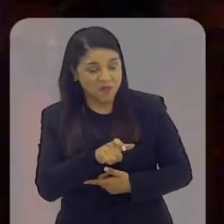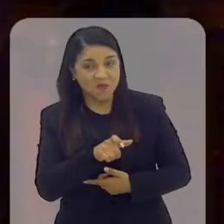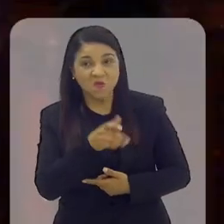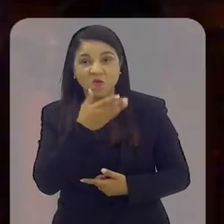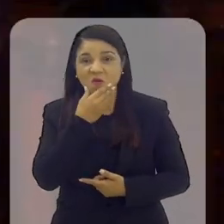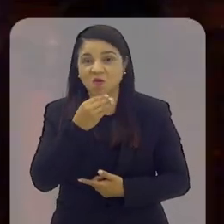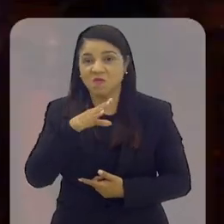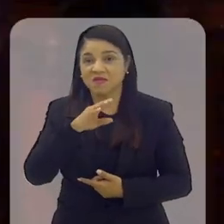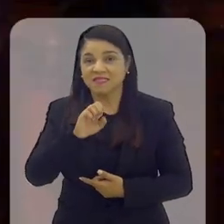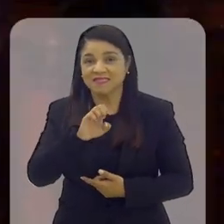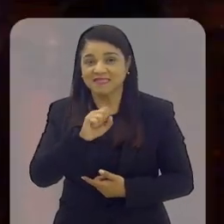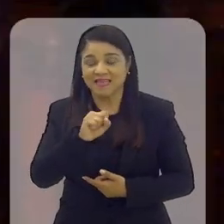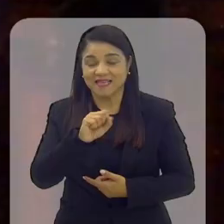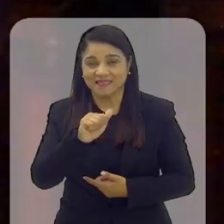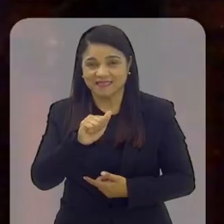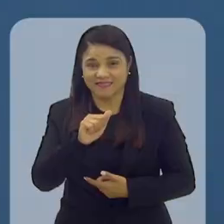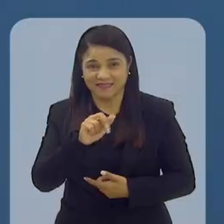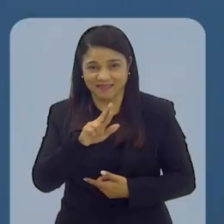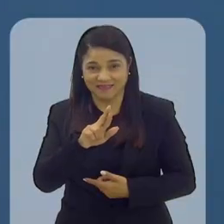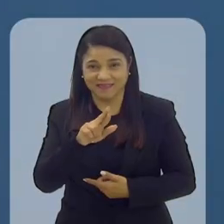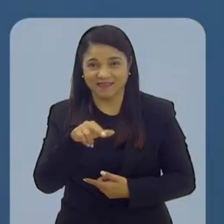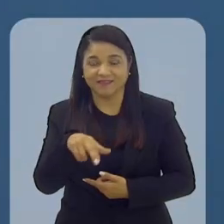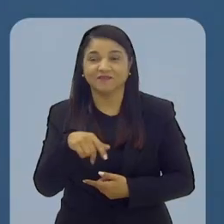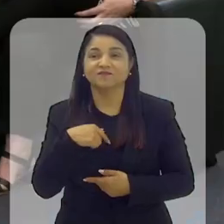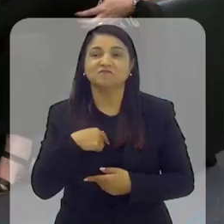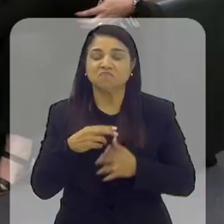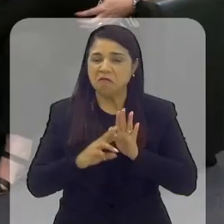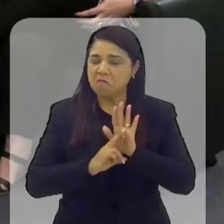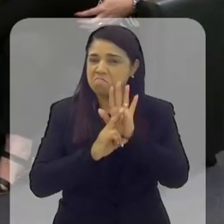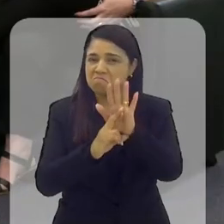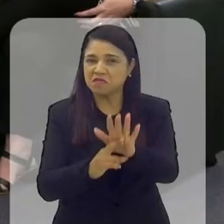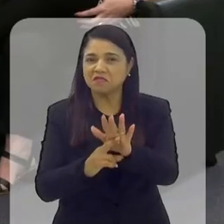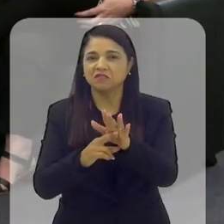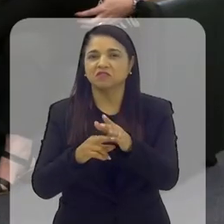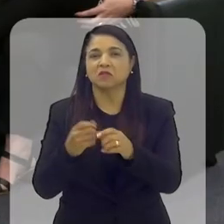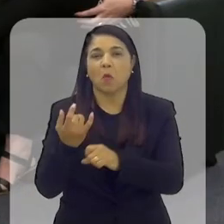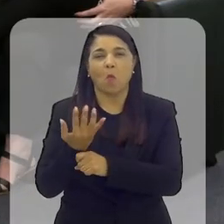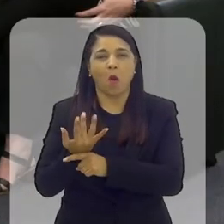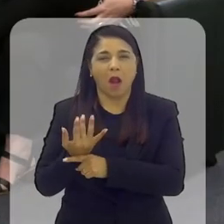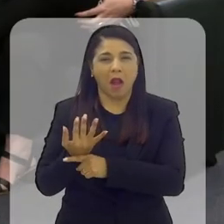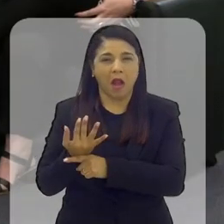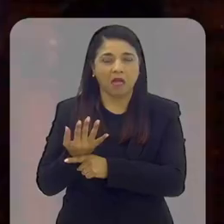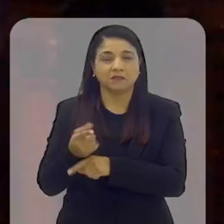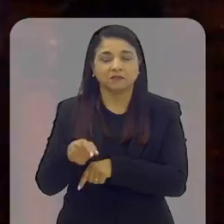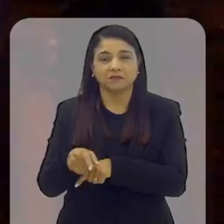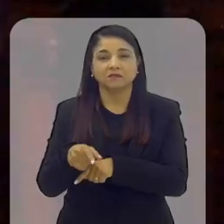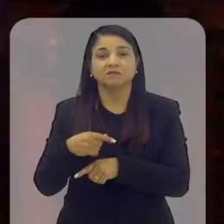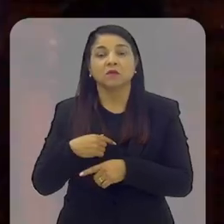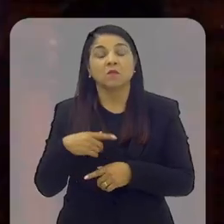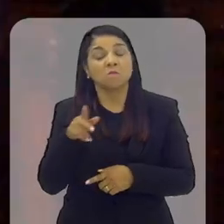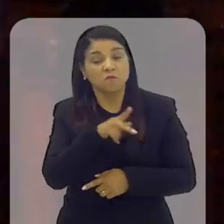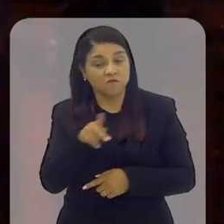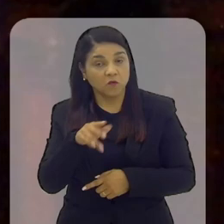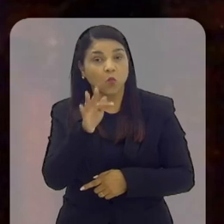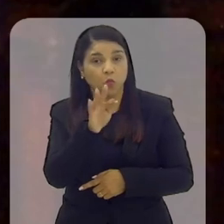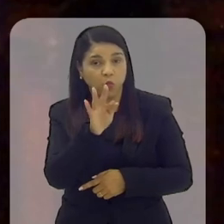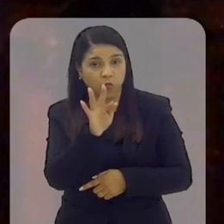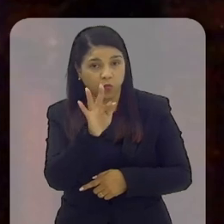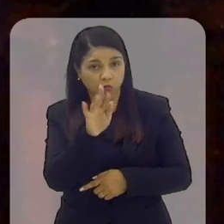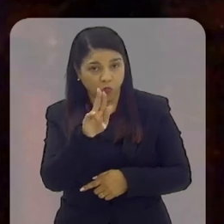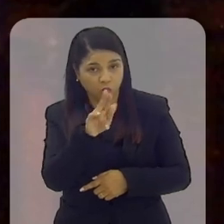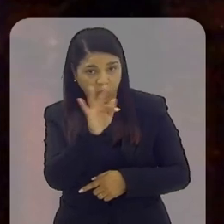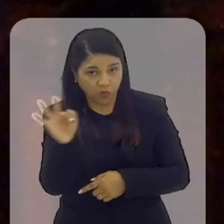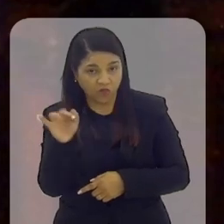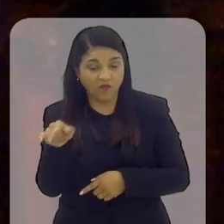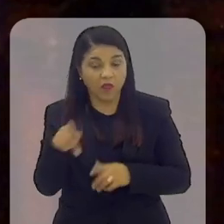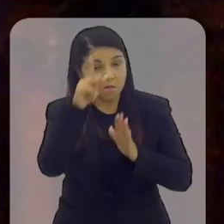O César Nonorato, que era o representante da UERJ, ele é professor da UF também.